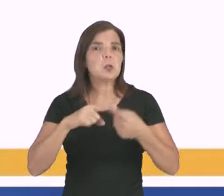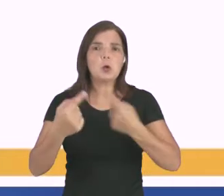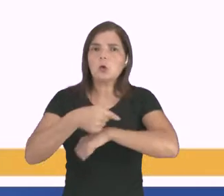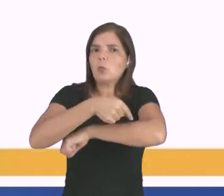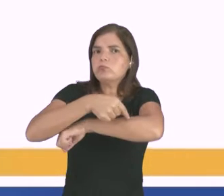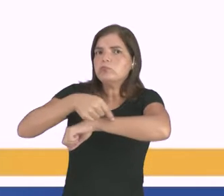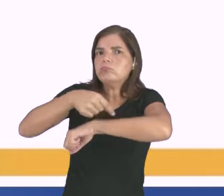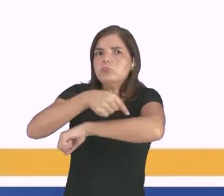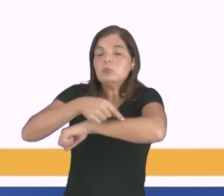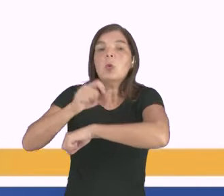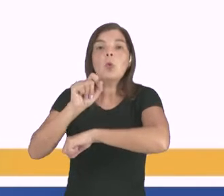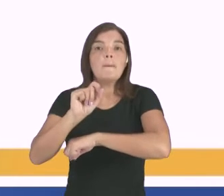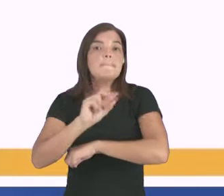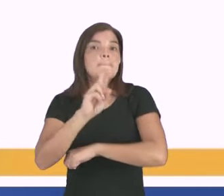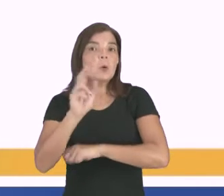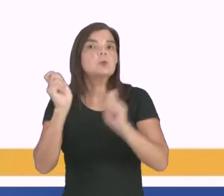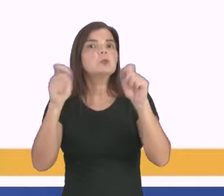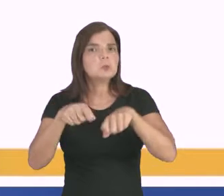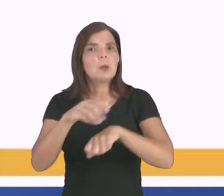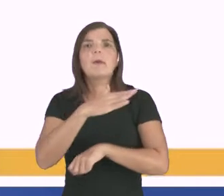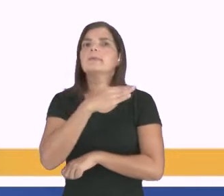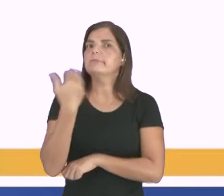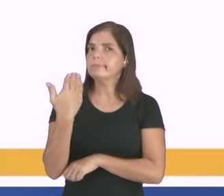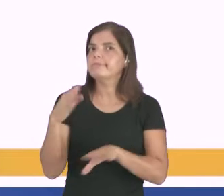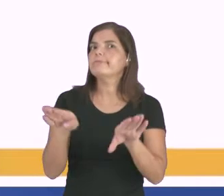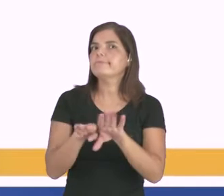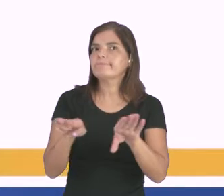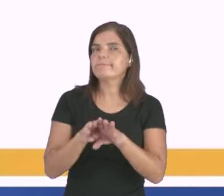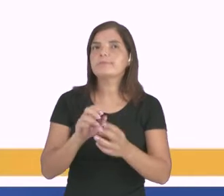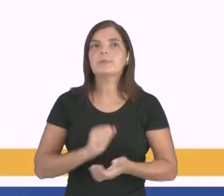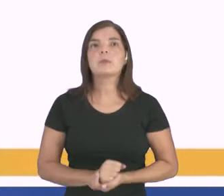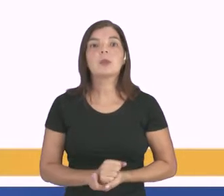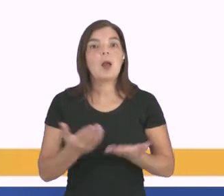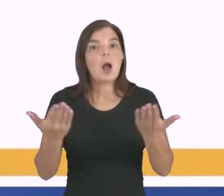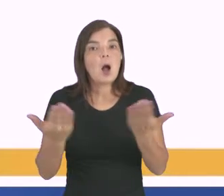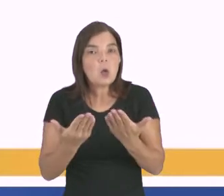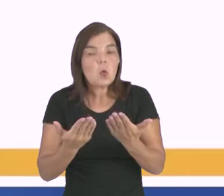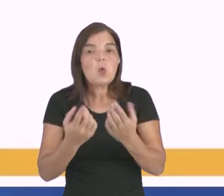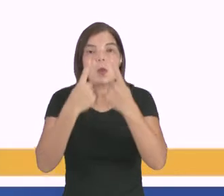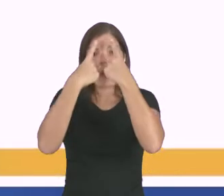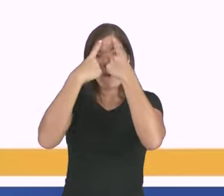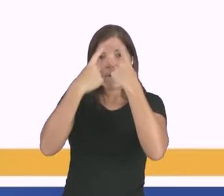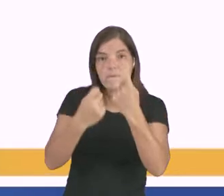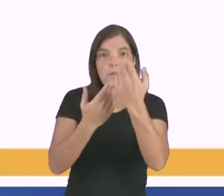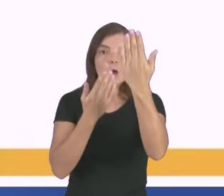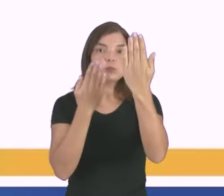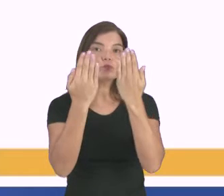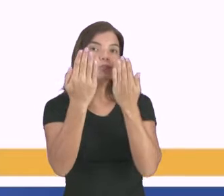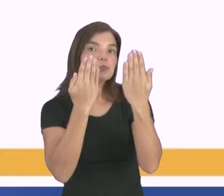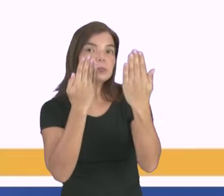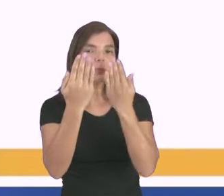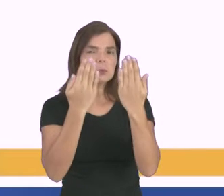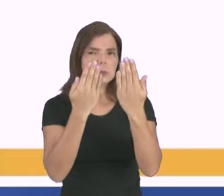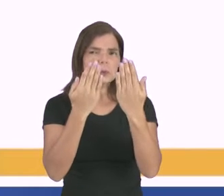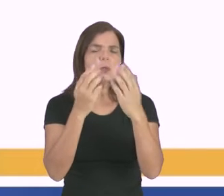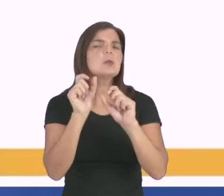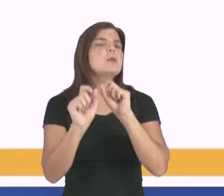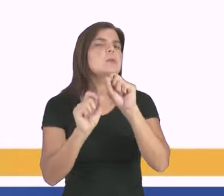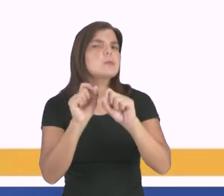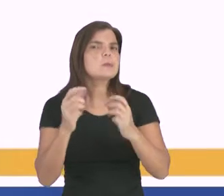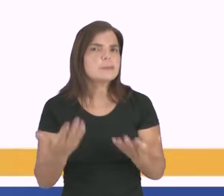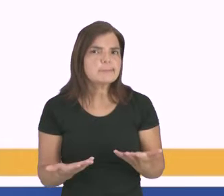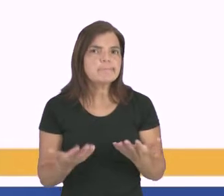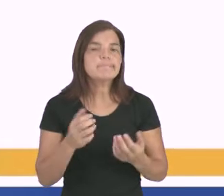lesões, né? Que podem causar até a morte, né? Vou falar pra vocês. Já a violência psicológica, ela vai estar mais intrínseca em quê?